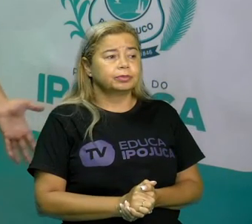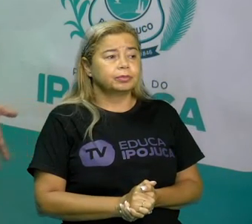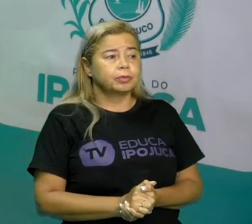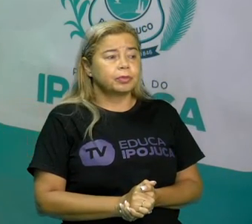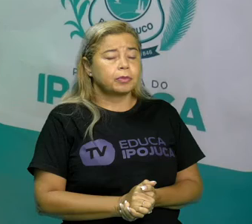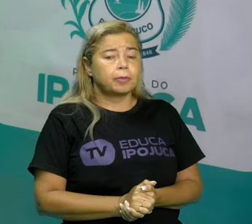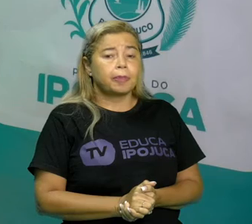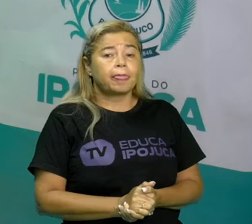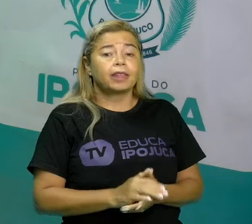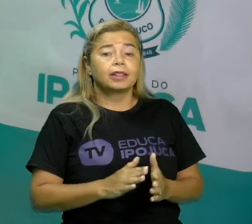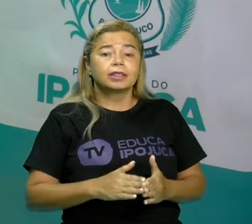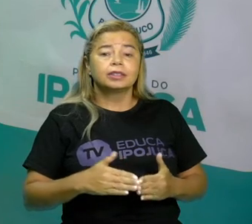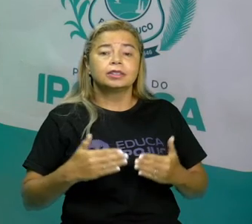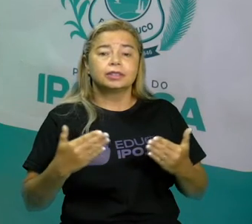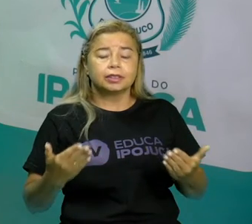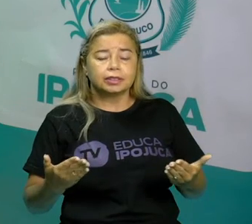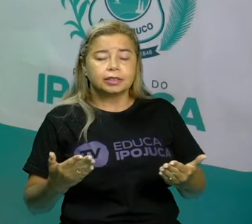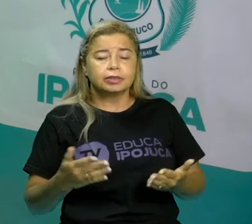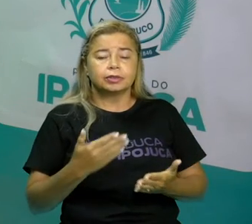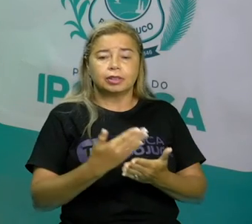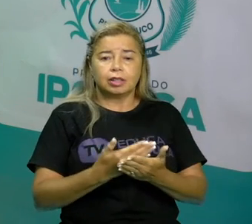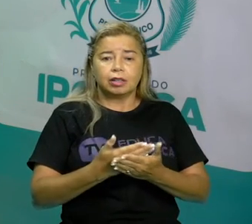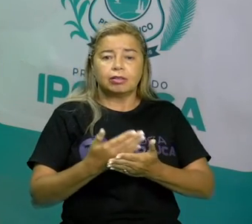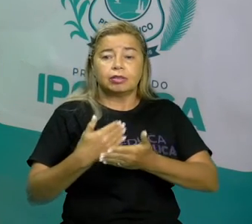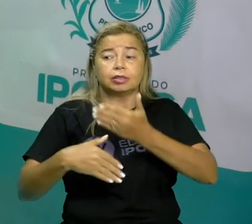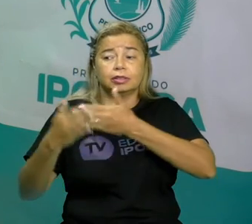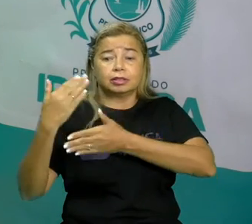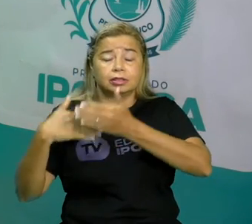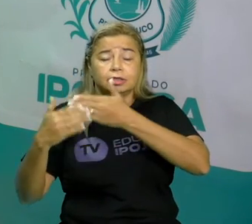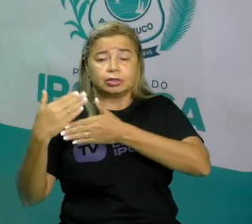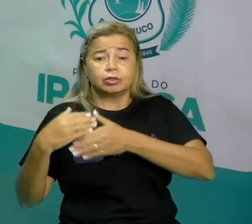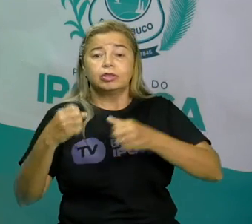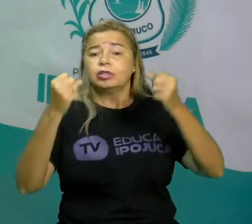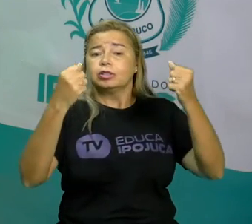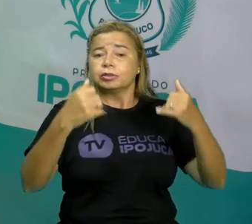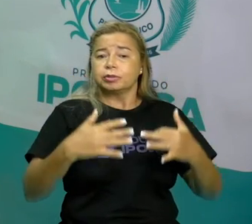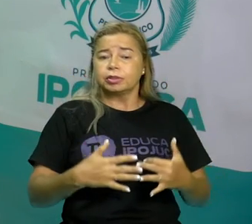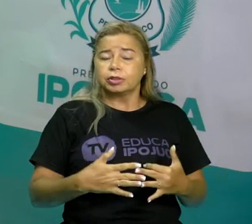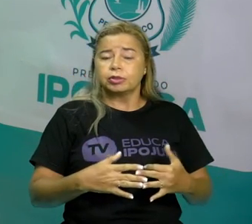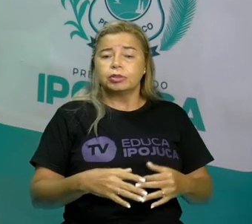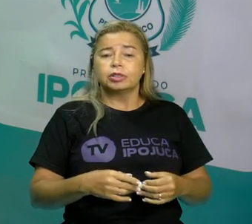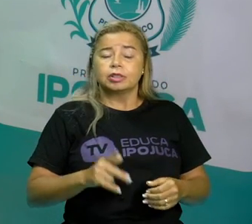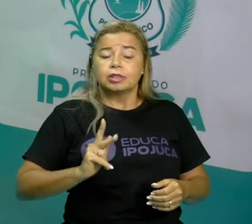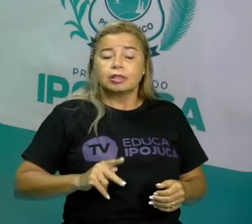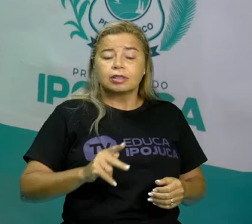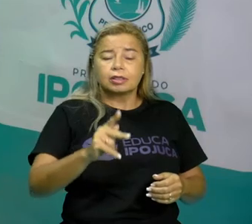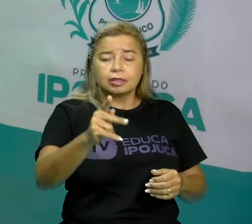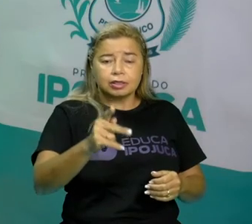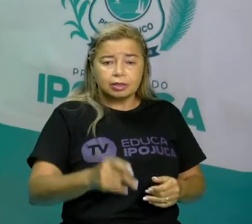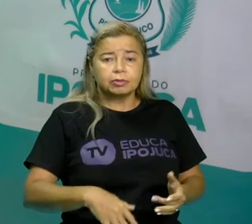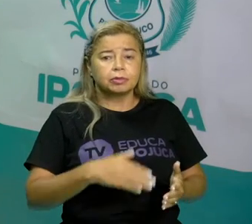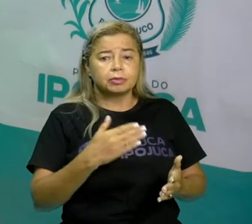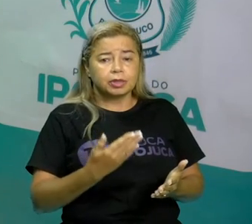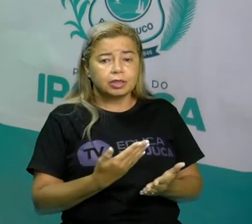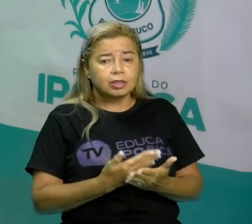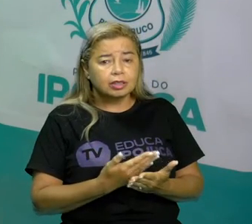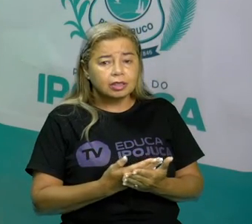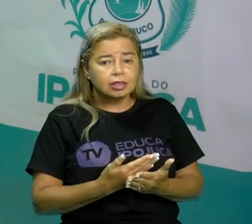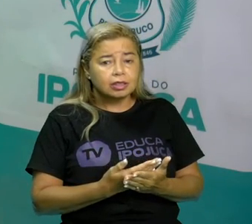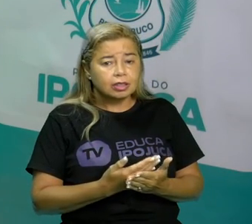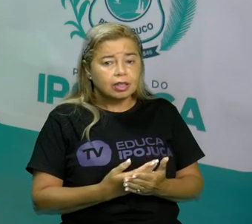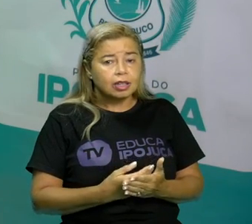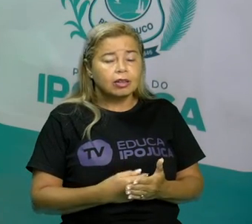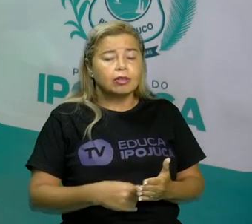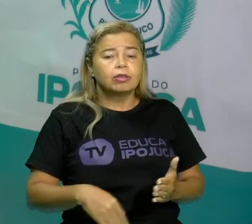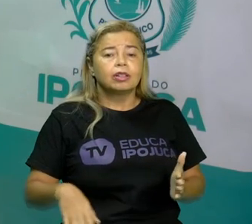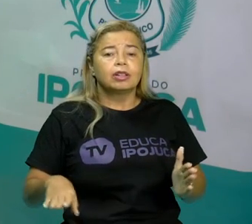Como eu falei na nossa aula anterior, cada vez que a aula terminar, nós teremos um desafio